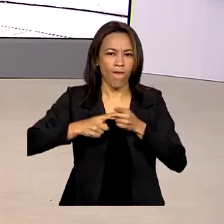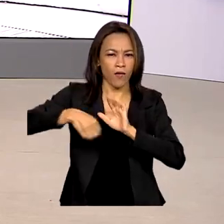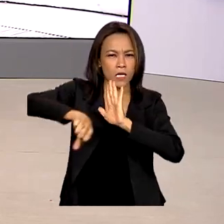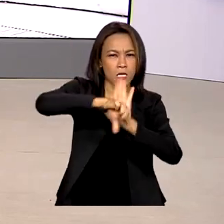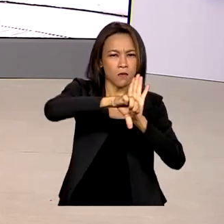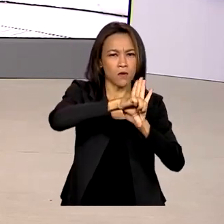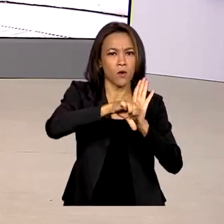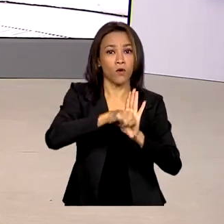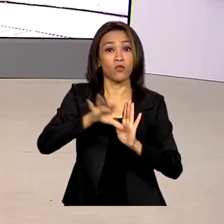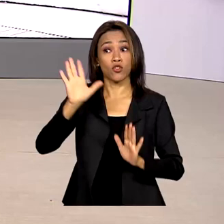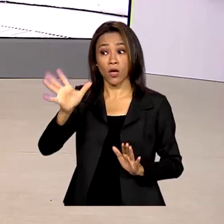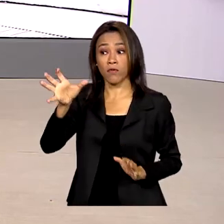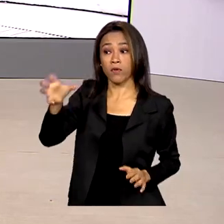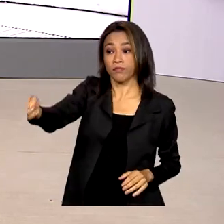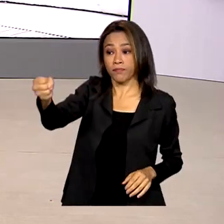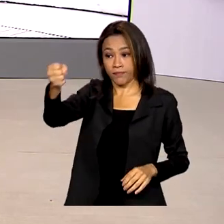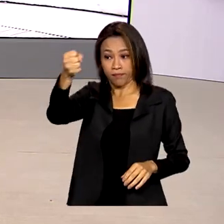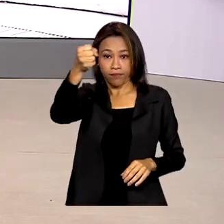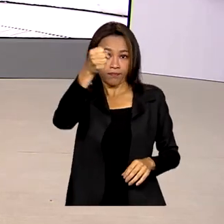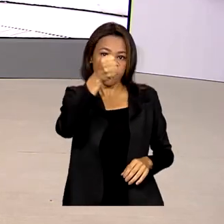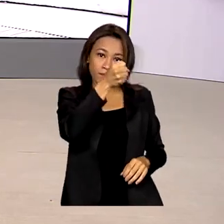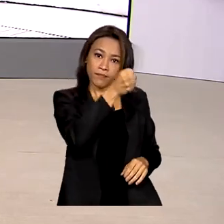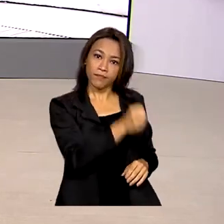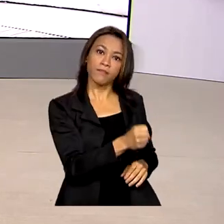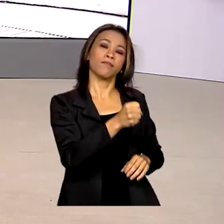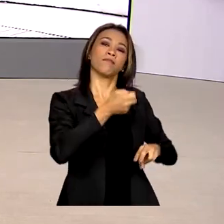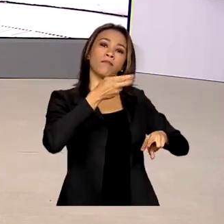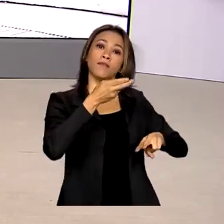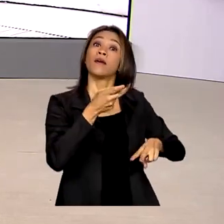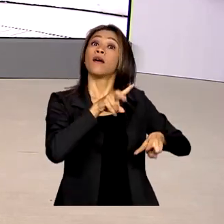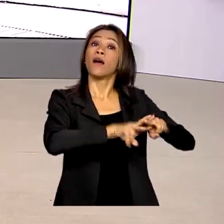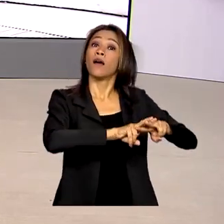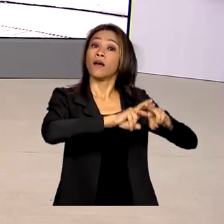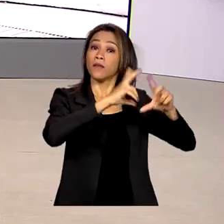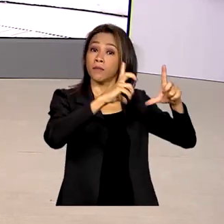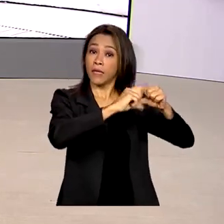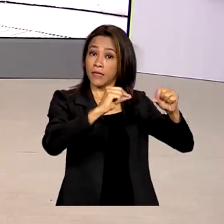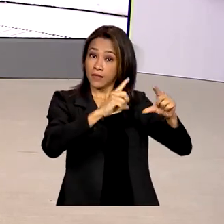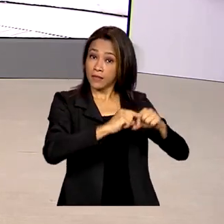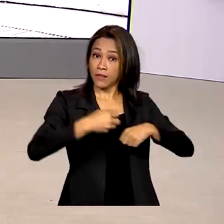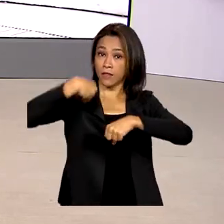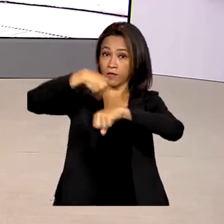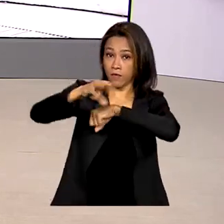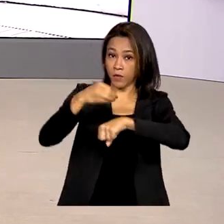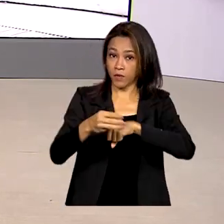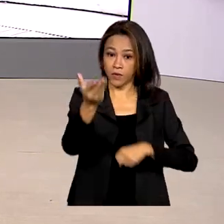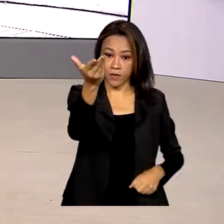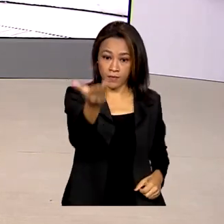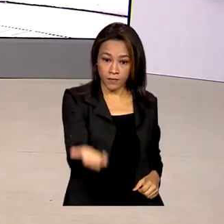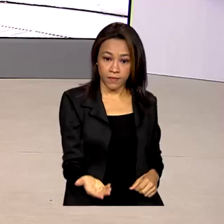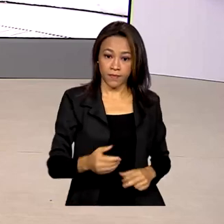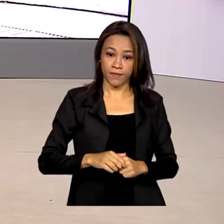foi transferido para Brasília. Glauco de Queiroz traz as informações para a gente. Bom dia, Glauco.